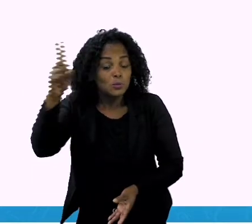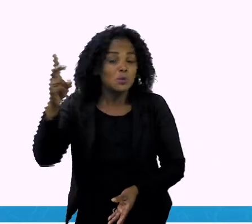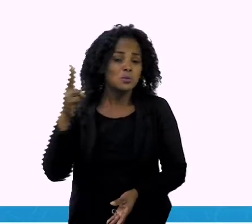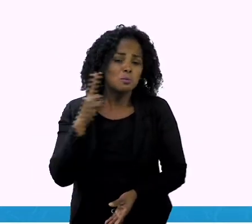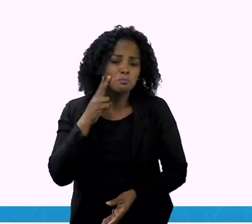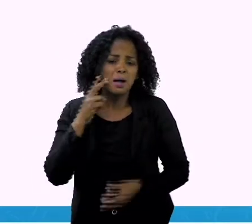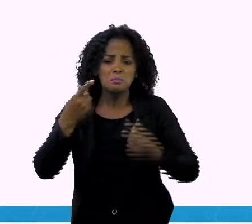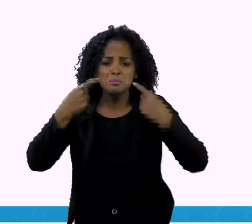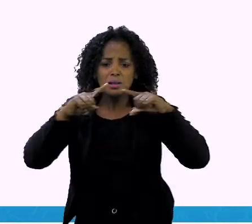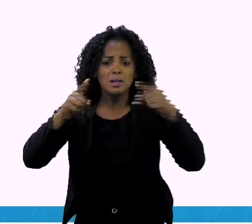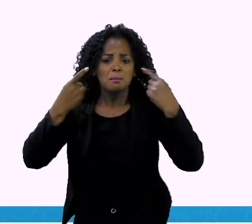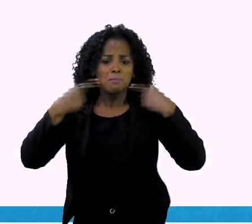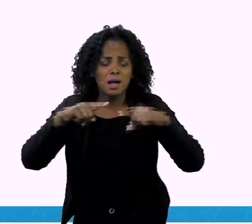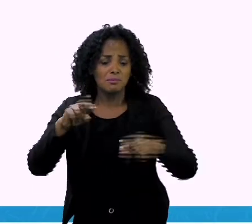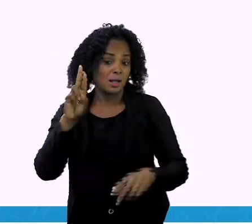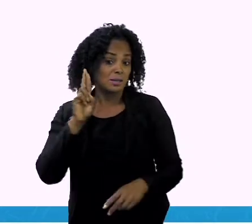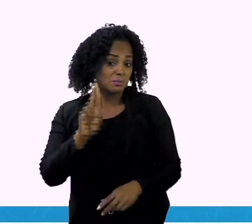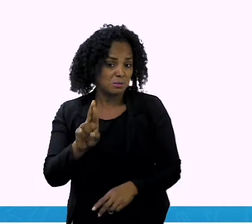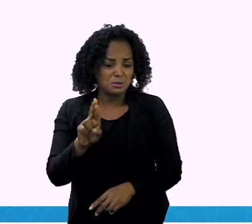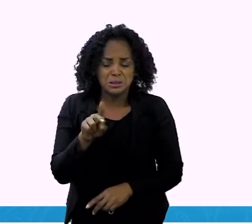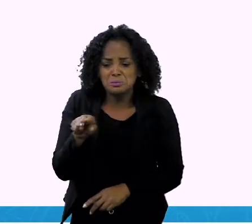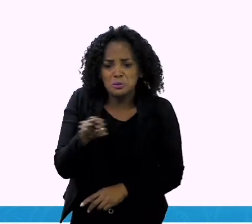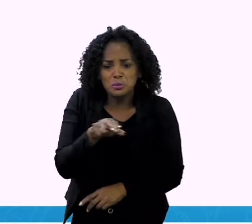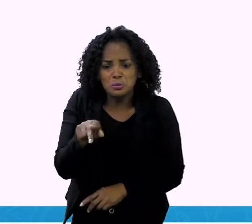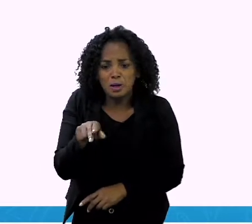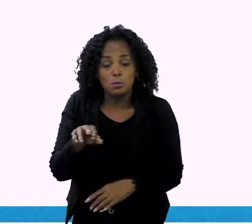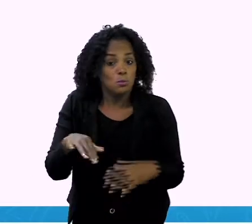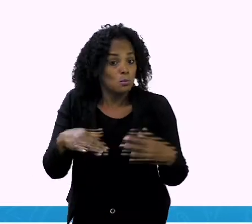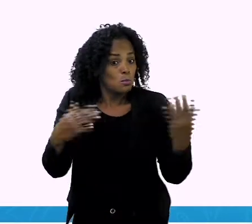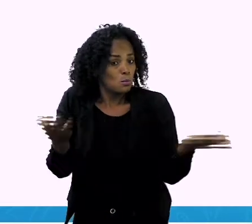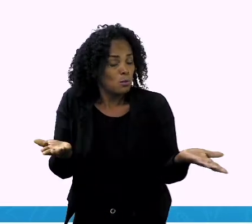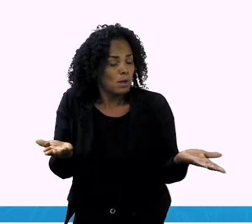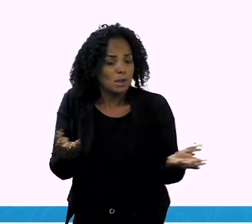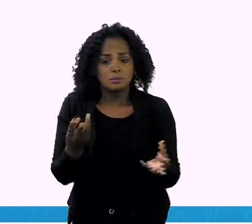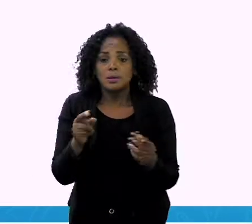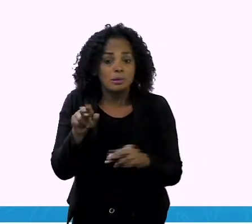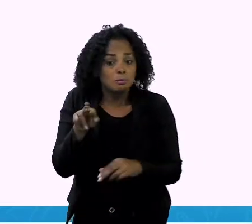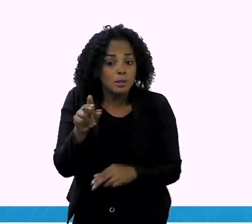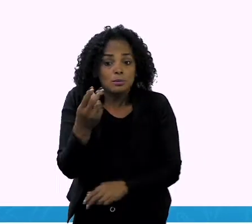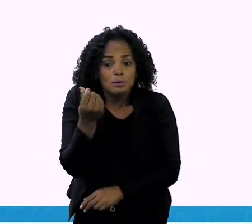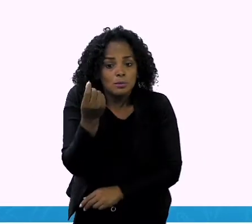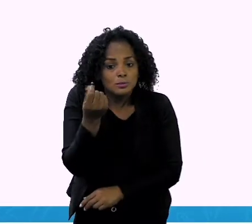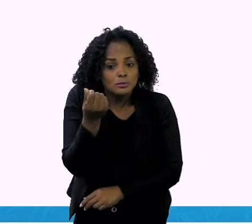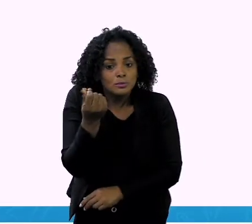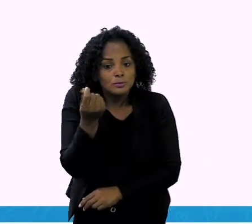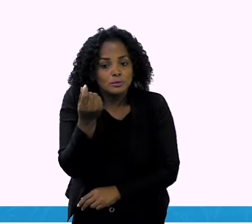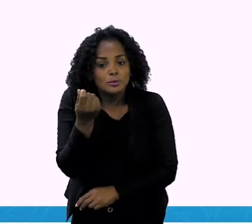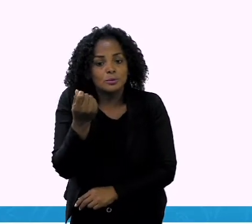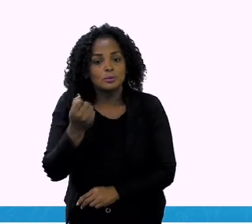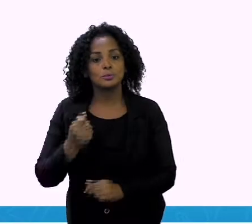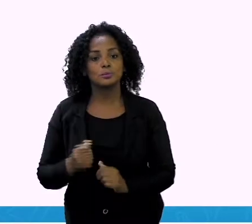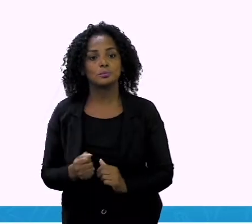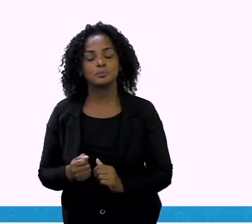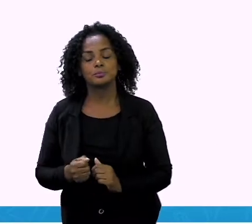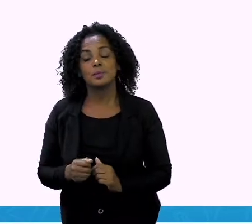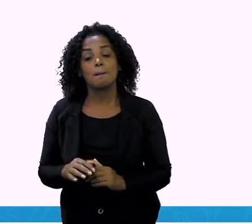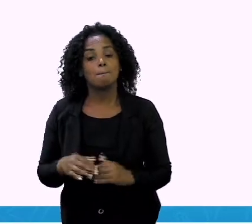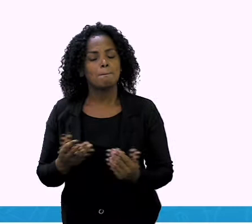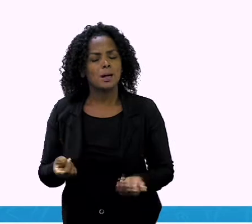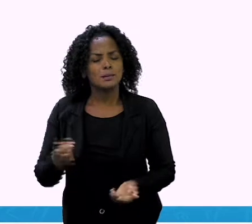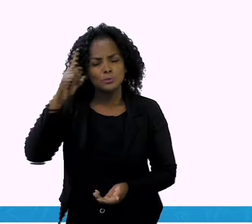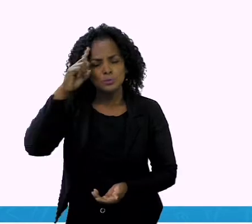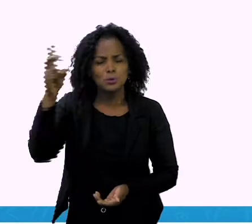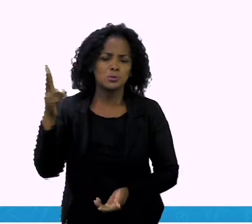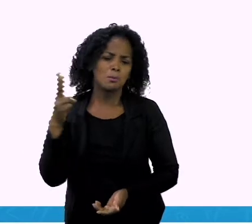resposta era sempre a mesma. Ué, seu Lucas, é como se fosse dinheiro. Mas,